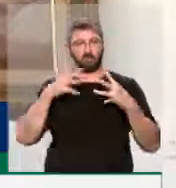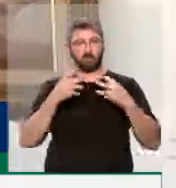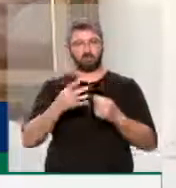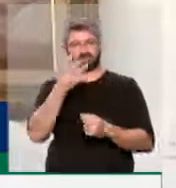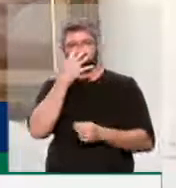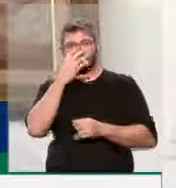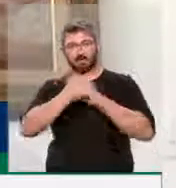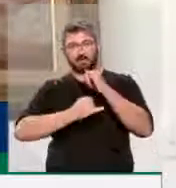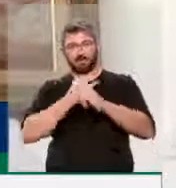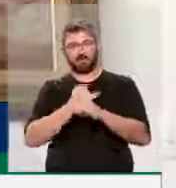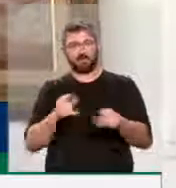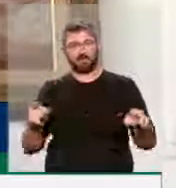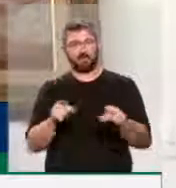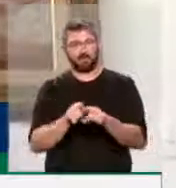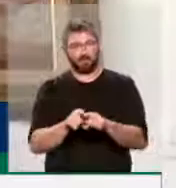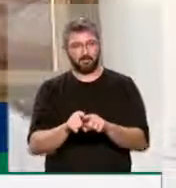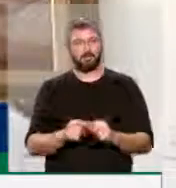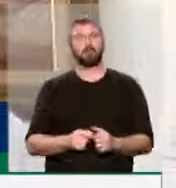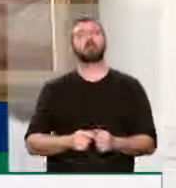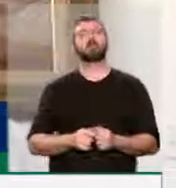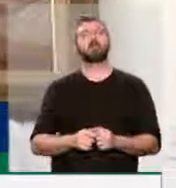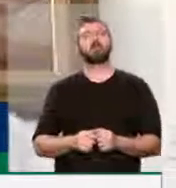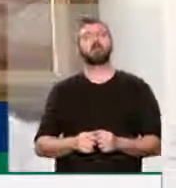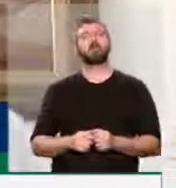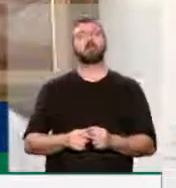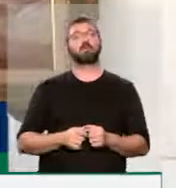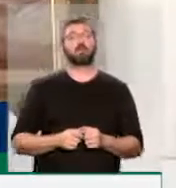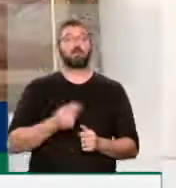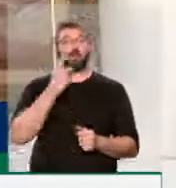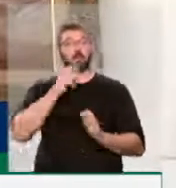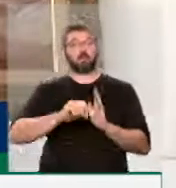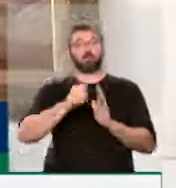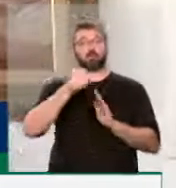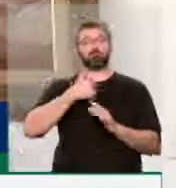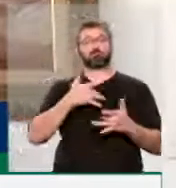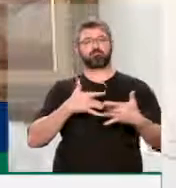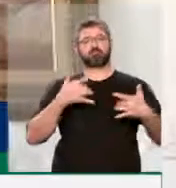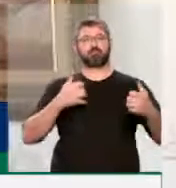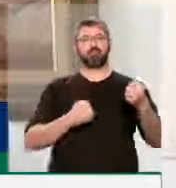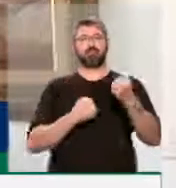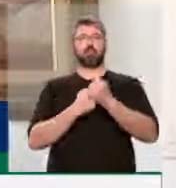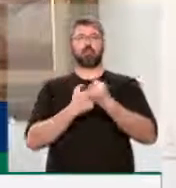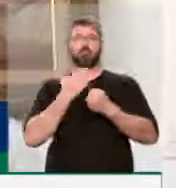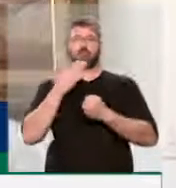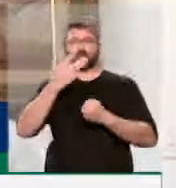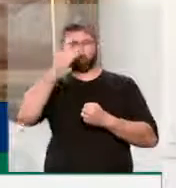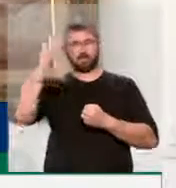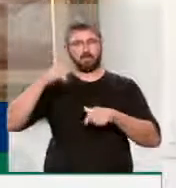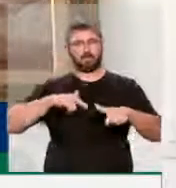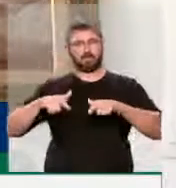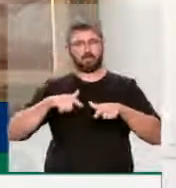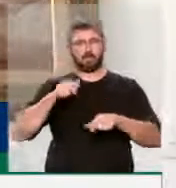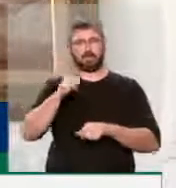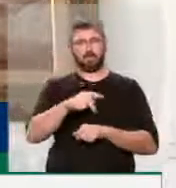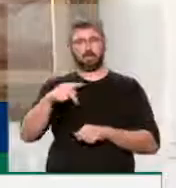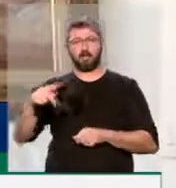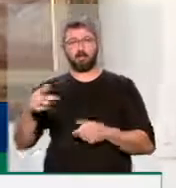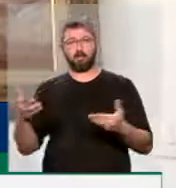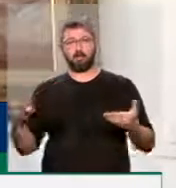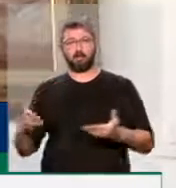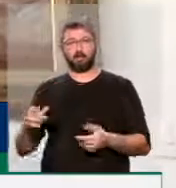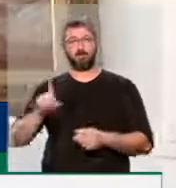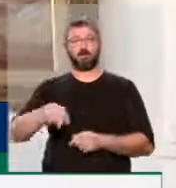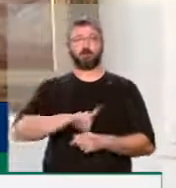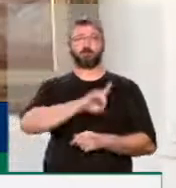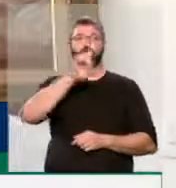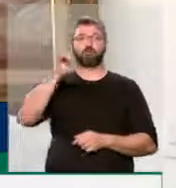internet essa sessão remota, e dizer, em primeiro lugar, a nossa solidariedade aos trabalhadores dos aplicativos nesse dia de